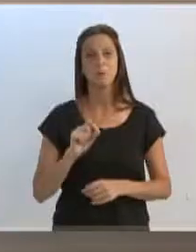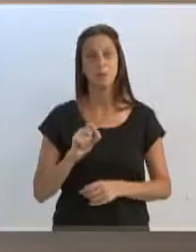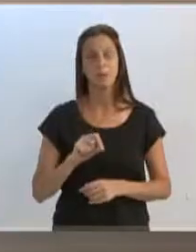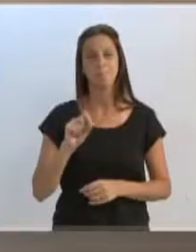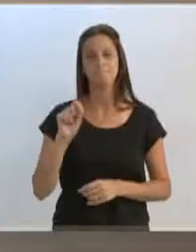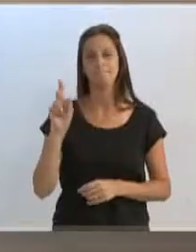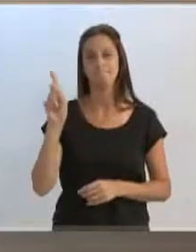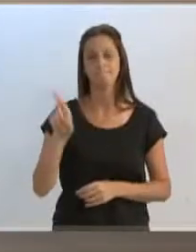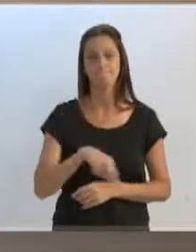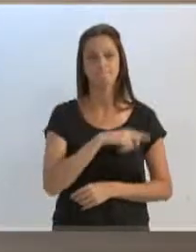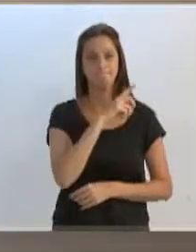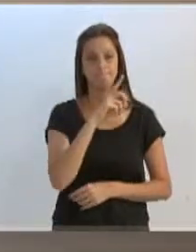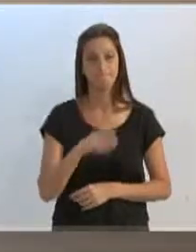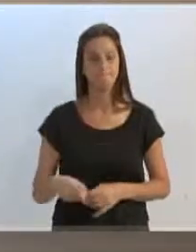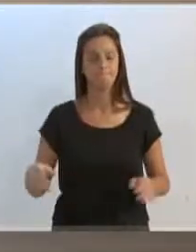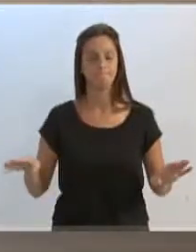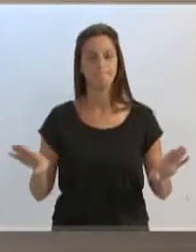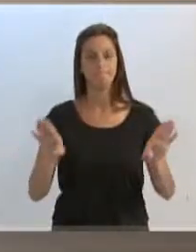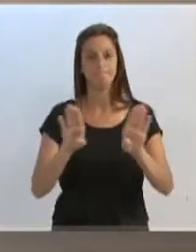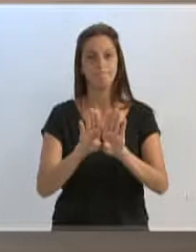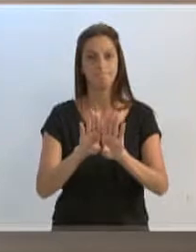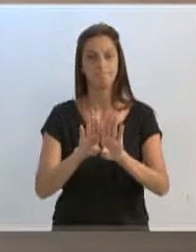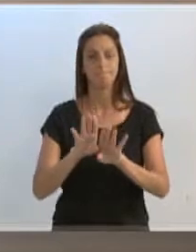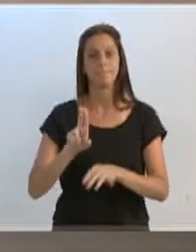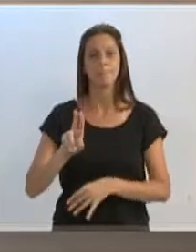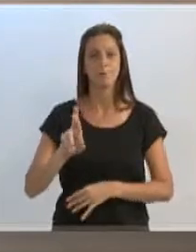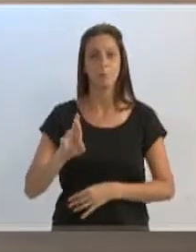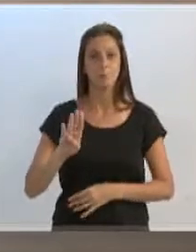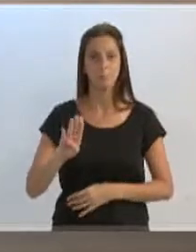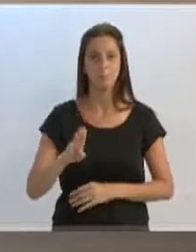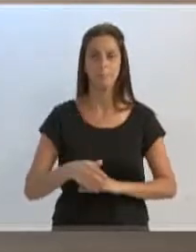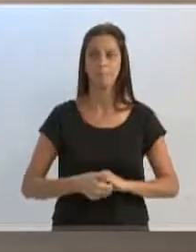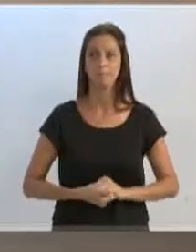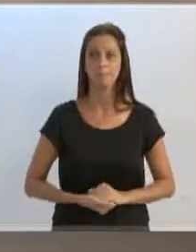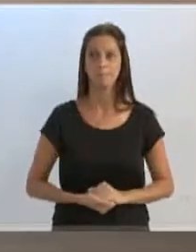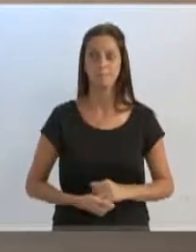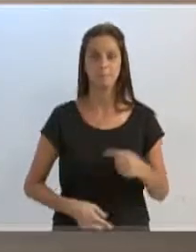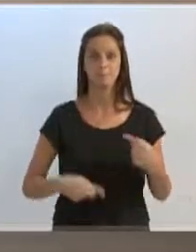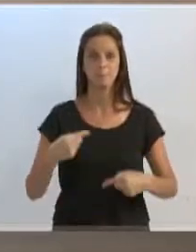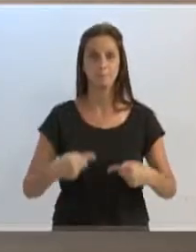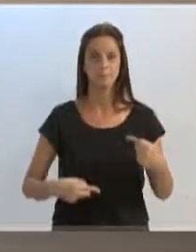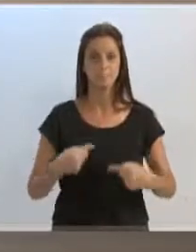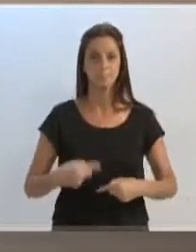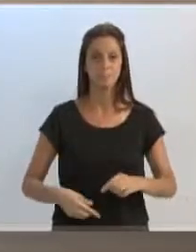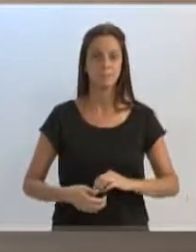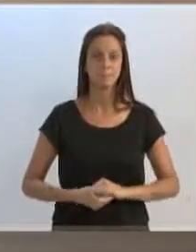extinção da Companhia Urbanizadora de Blumenau. Em discussão?